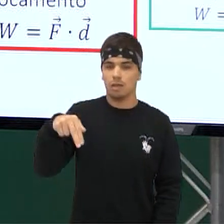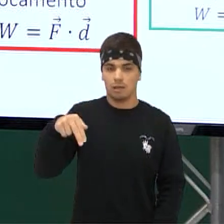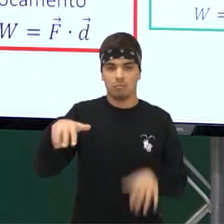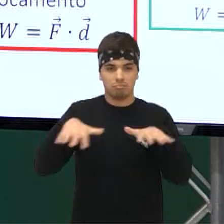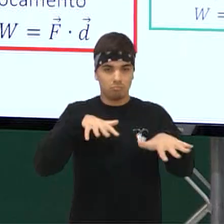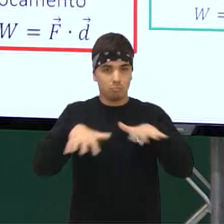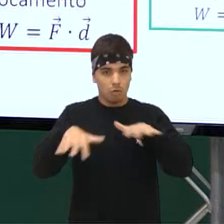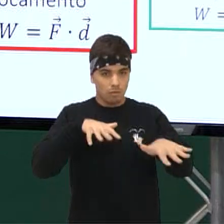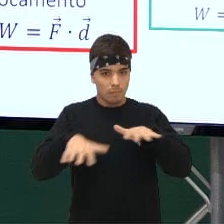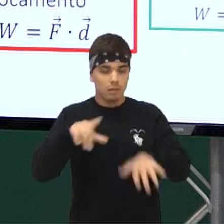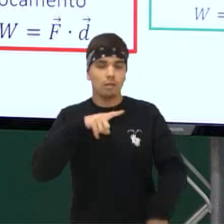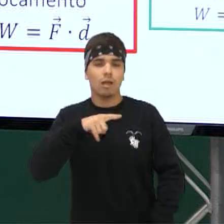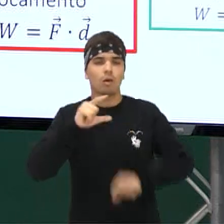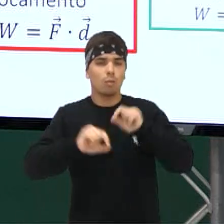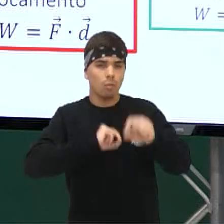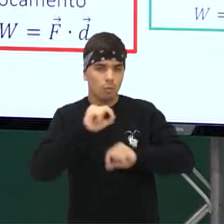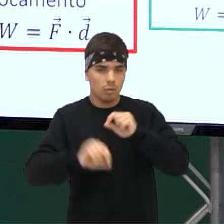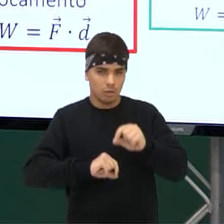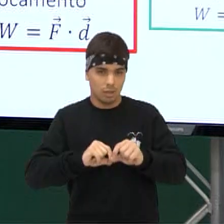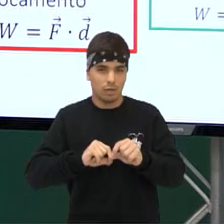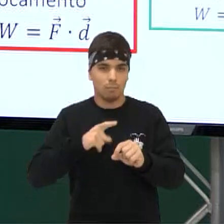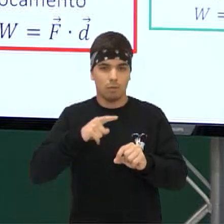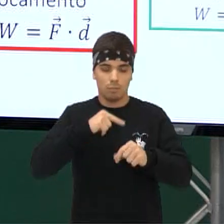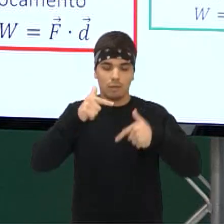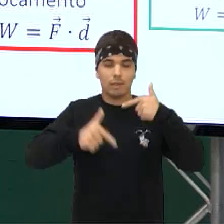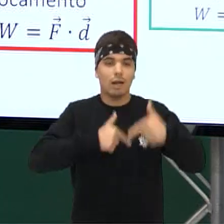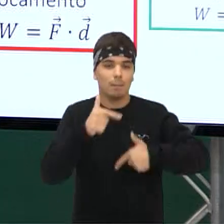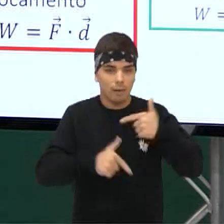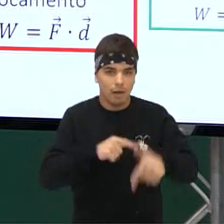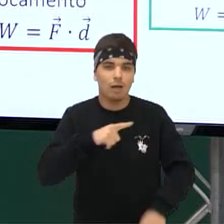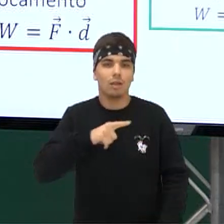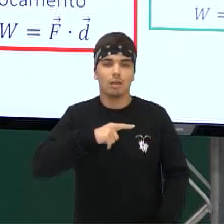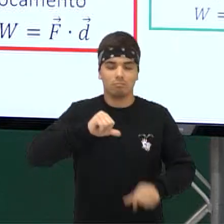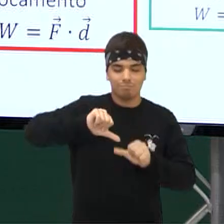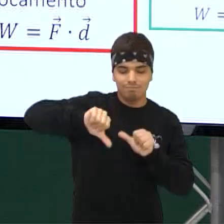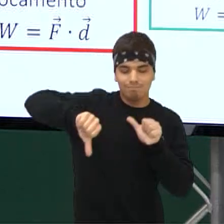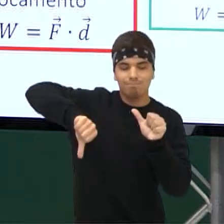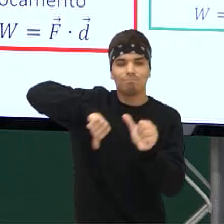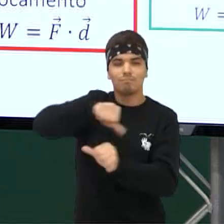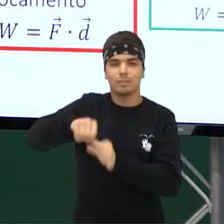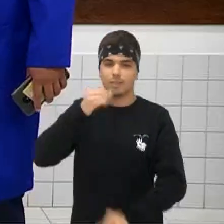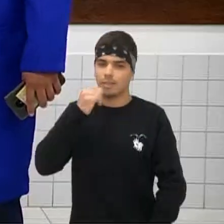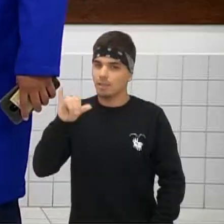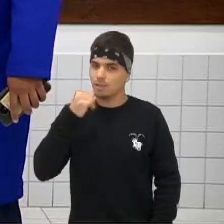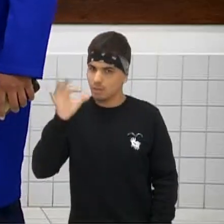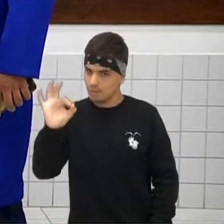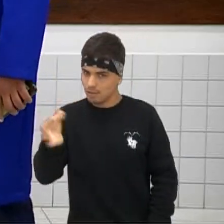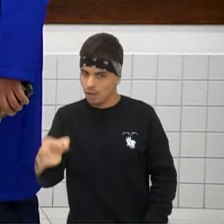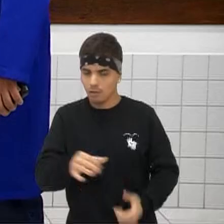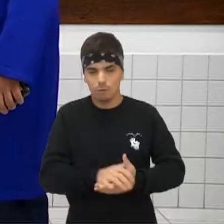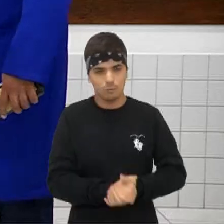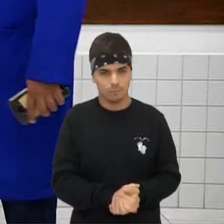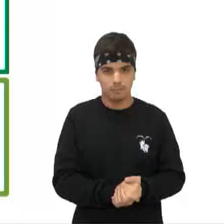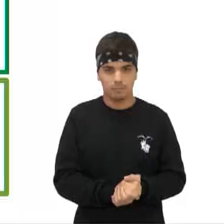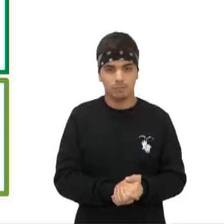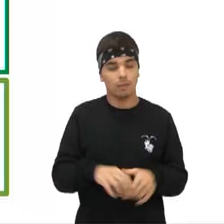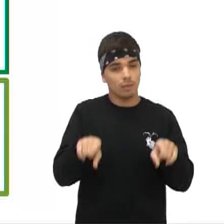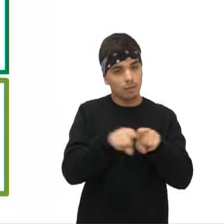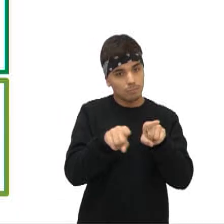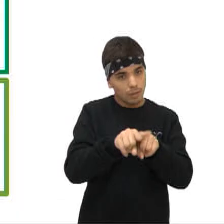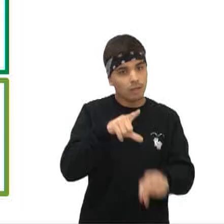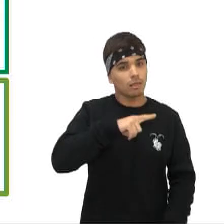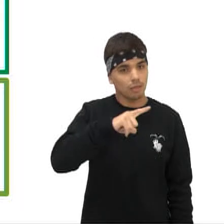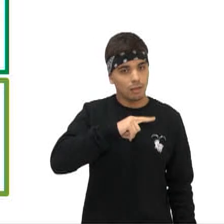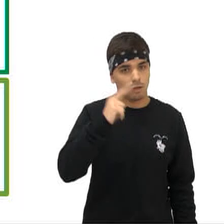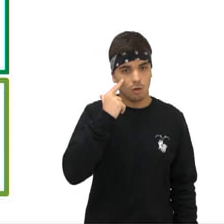E isso faz com que nós tenhamos a relação de um trabalho Ou seja, tenha uma transformação de energia, não mesmo? Com certeza Temos também aqui,